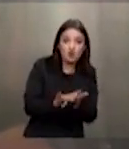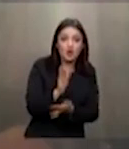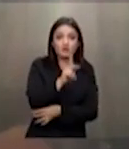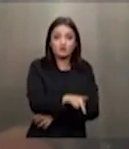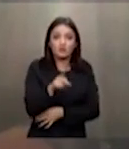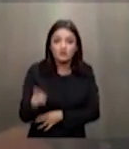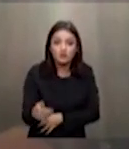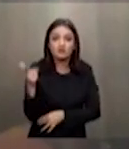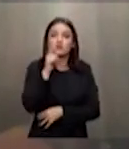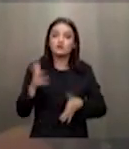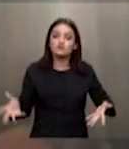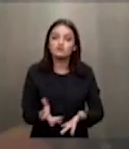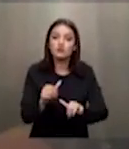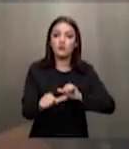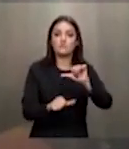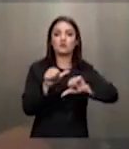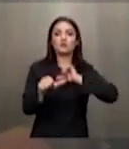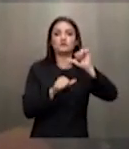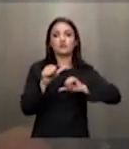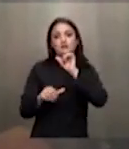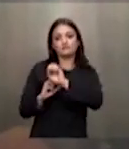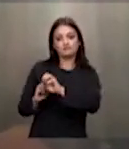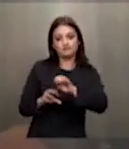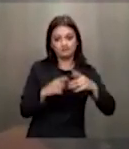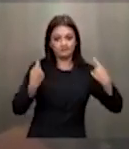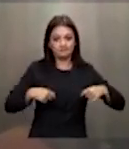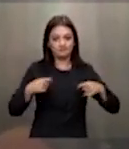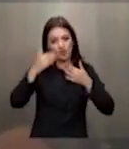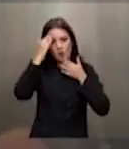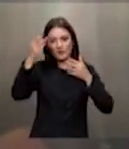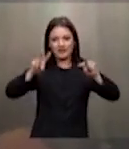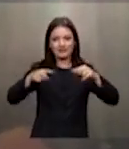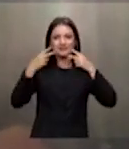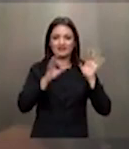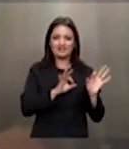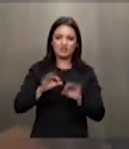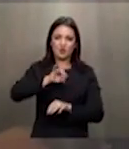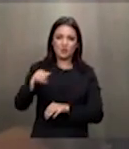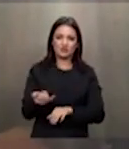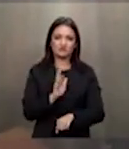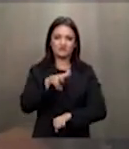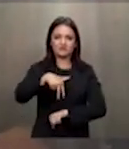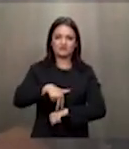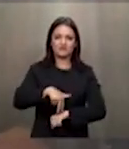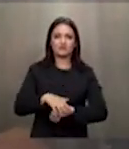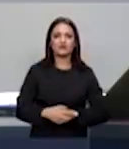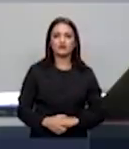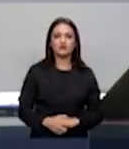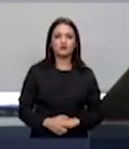direção às mudanças que o sistema educacional brasileiro requer obrigada pela atenção e pela oportunidade de manifestação